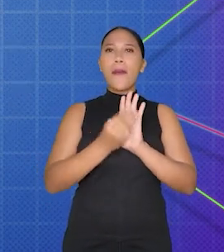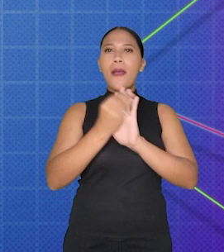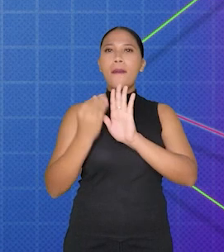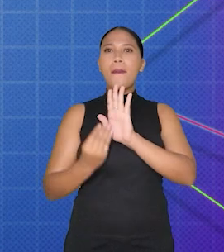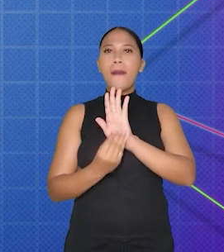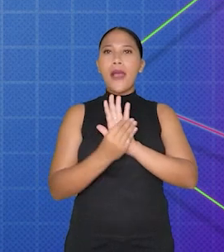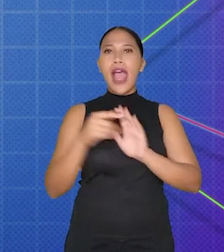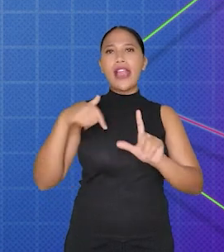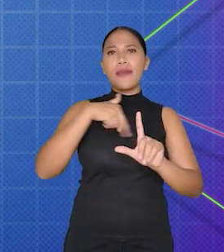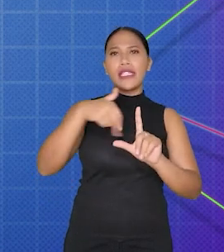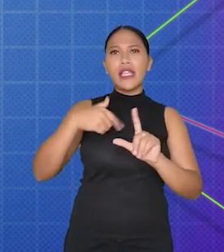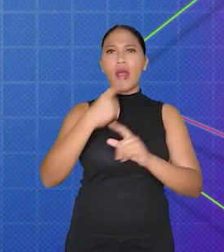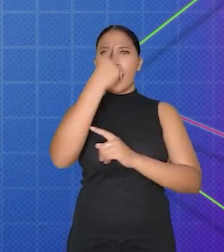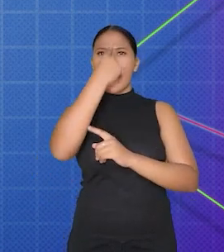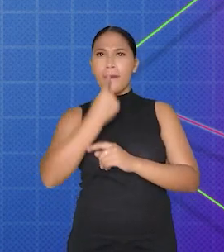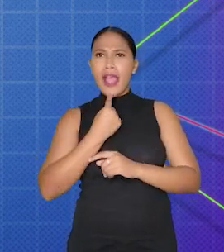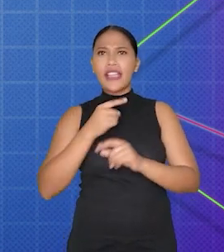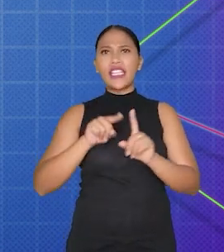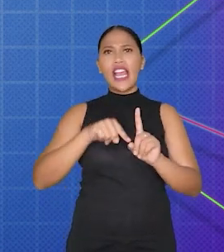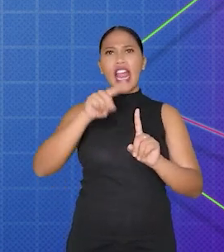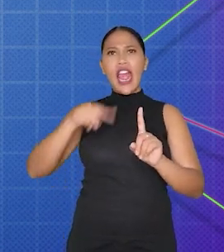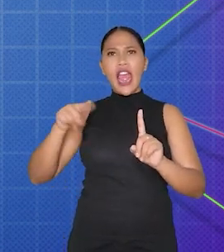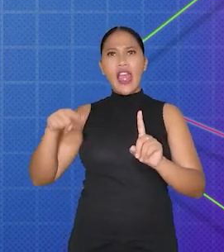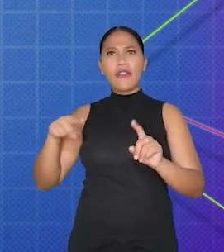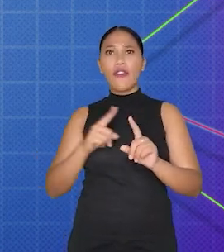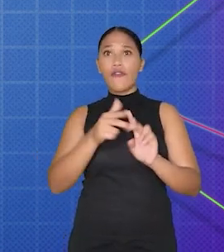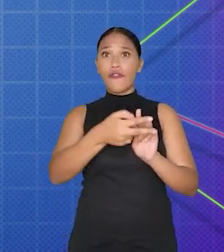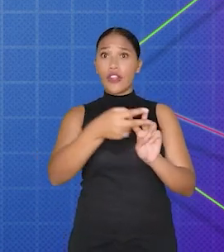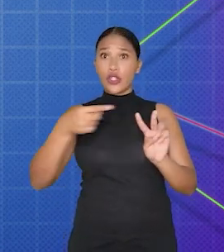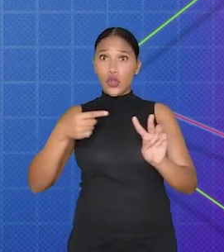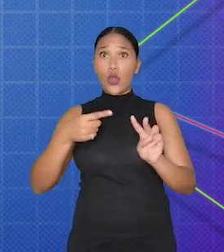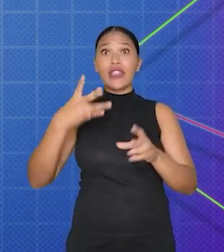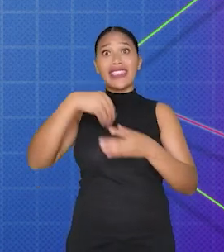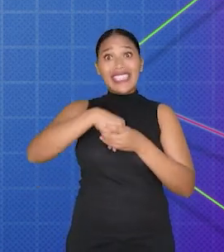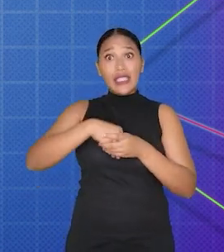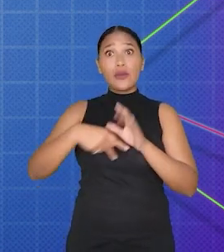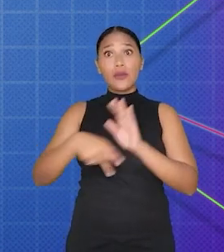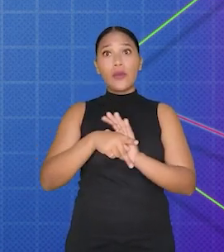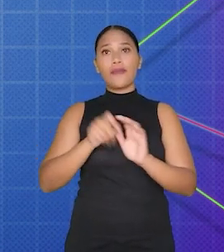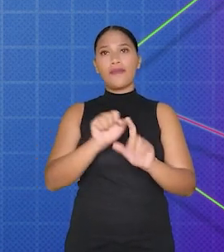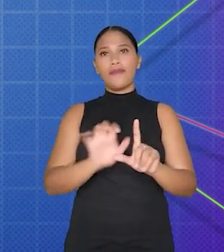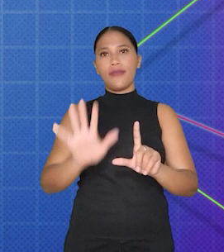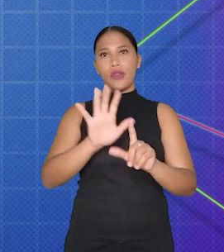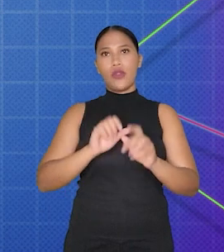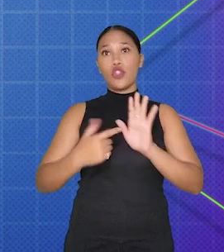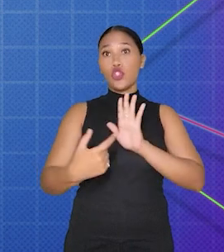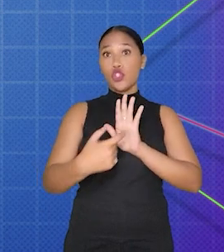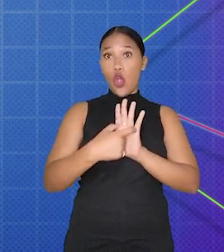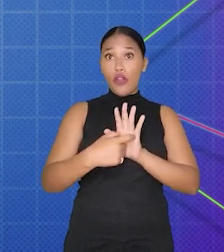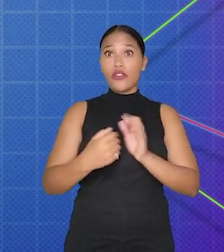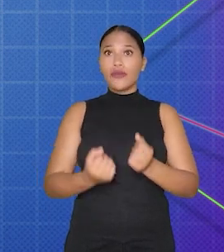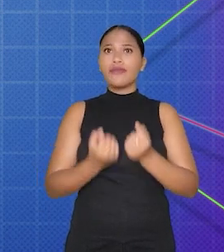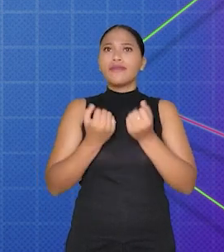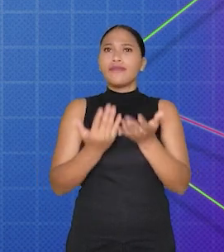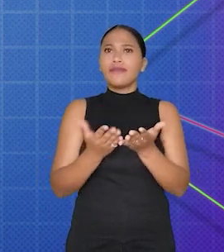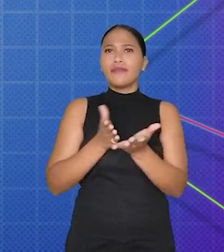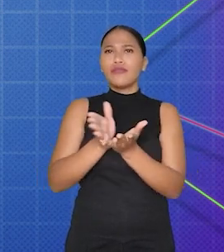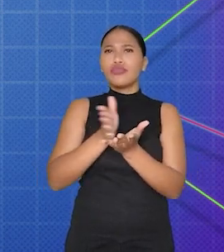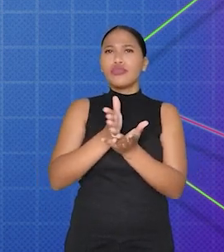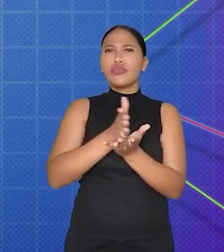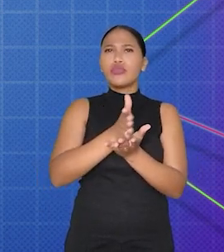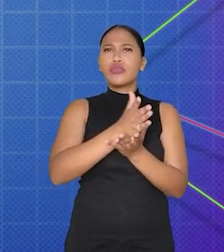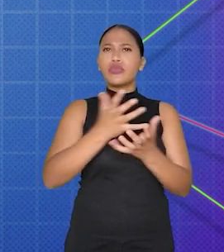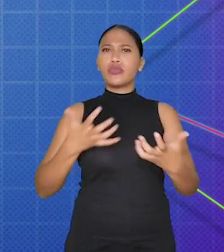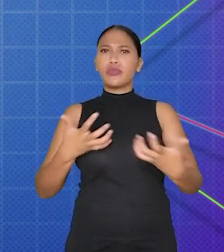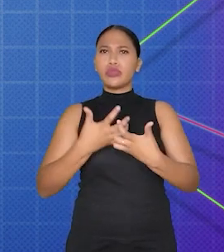visuais, como imagens, animações e gráficos vetoriais nos jogos criados na plataforma. O software oferece diversas